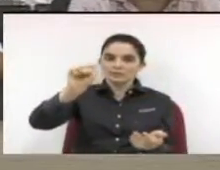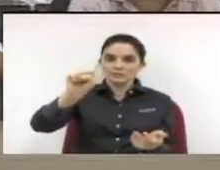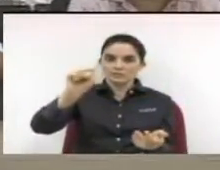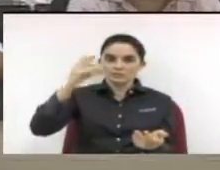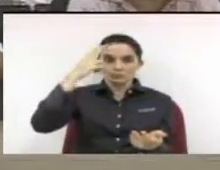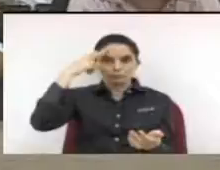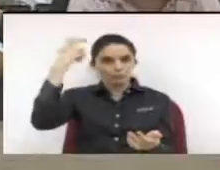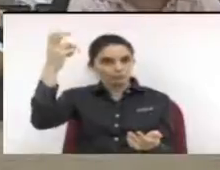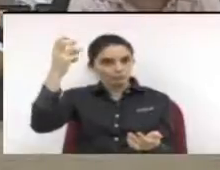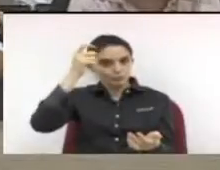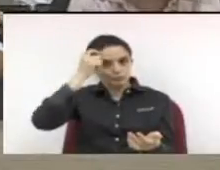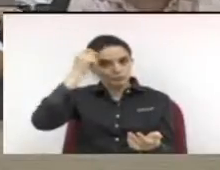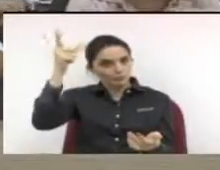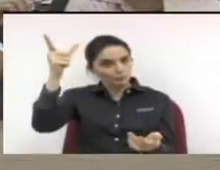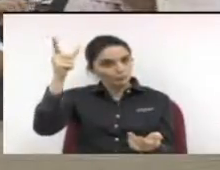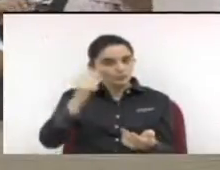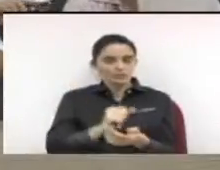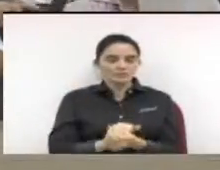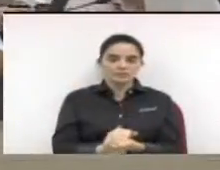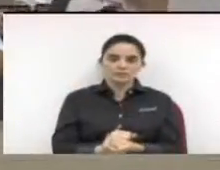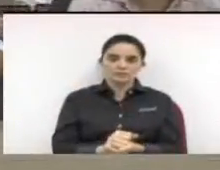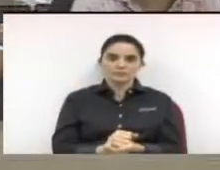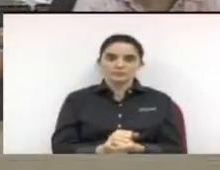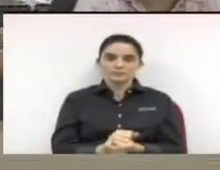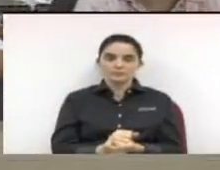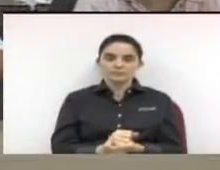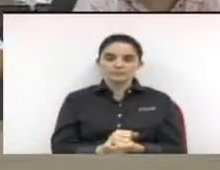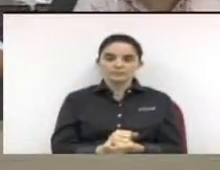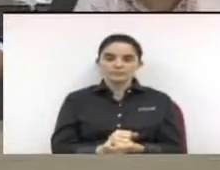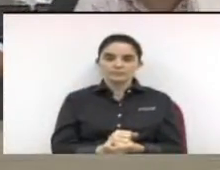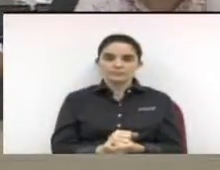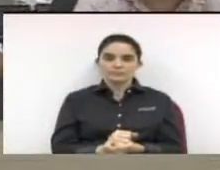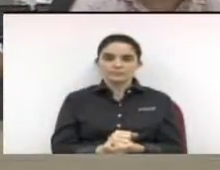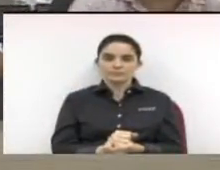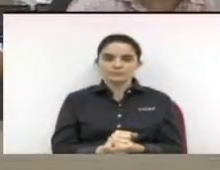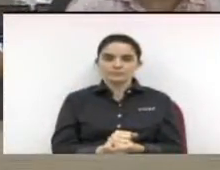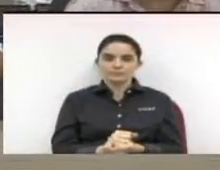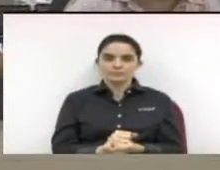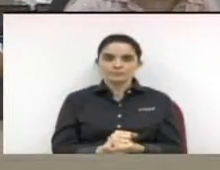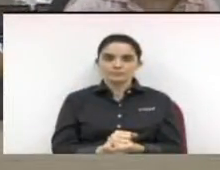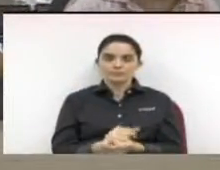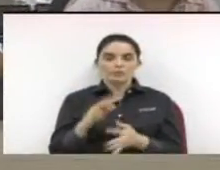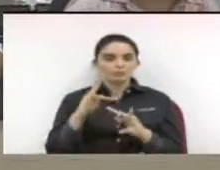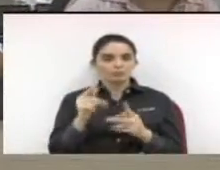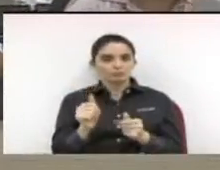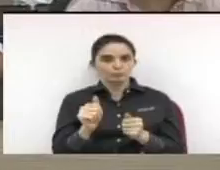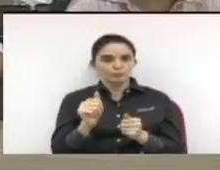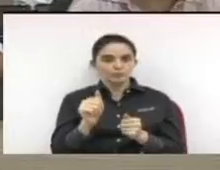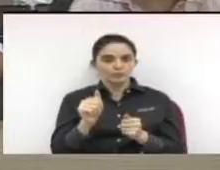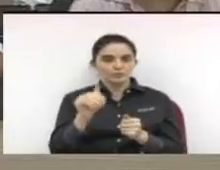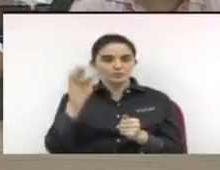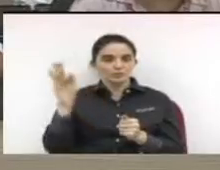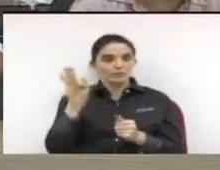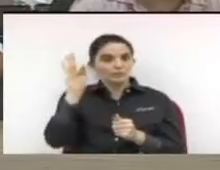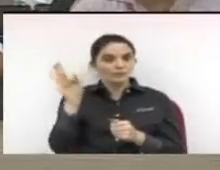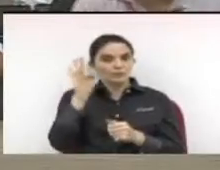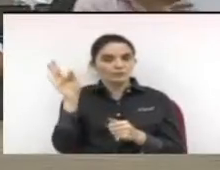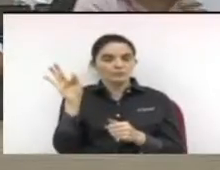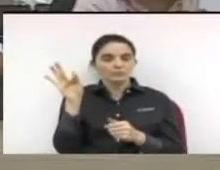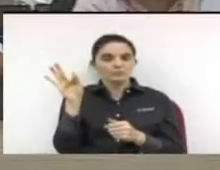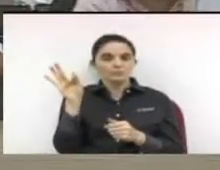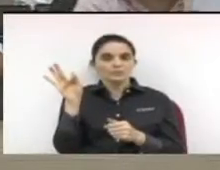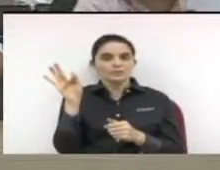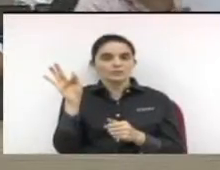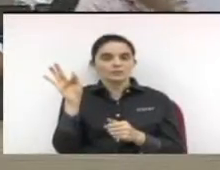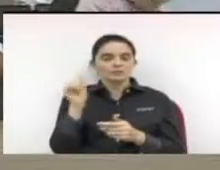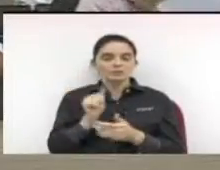troféu ao professor Roberto Leite, que é anualmente realizado pelas faculdades e pelas organizações AISC de ensino,